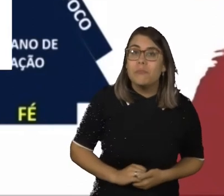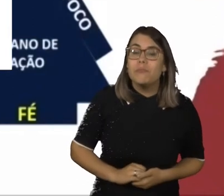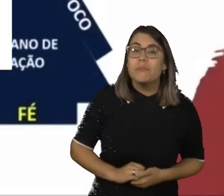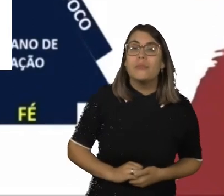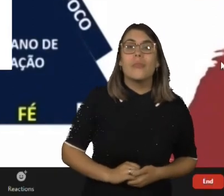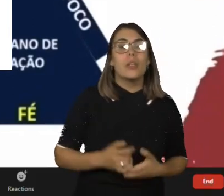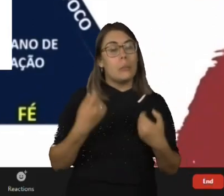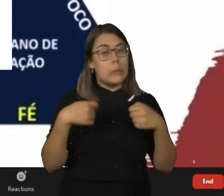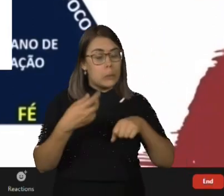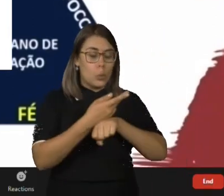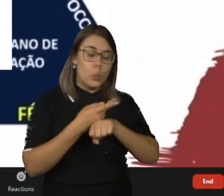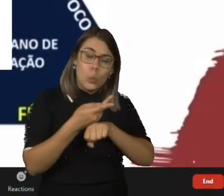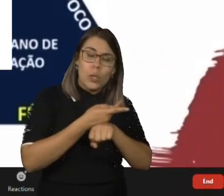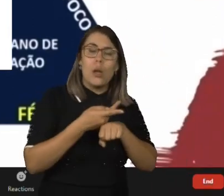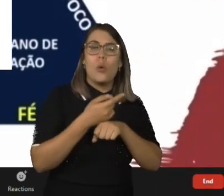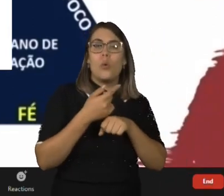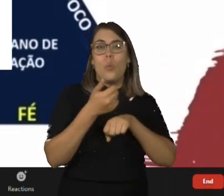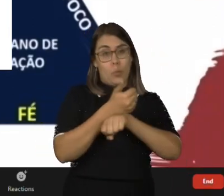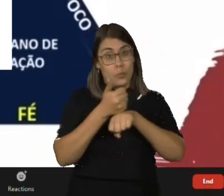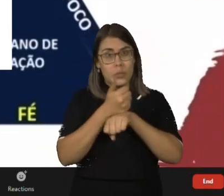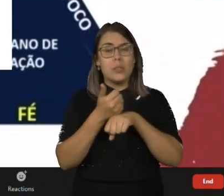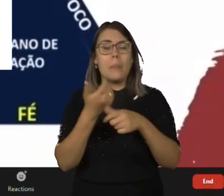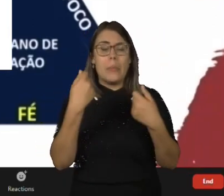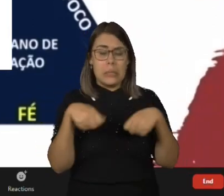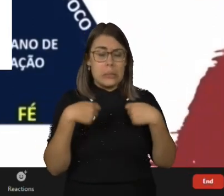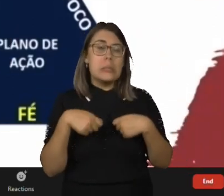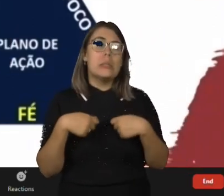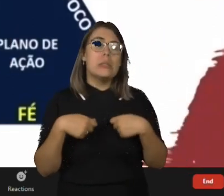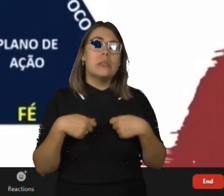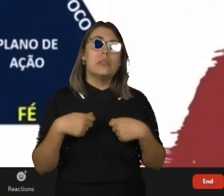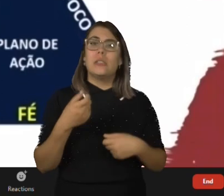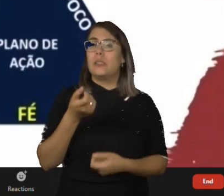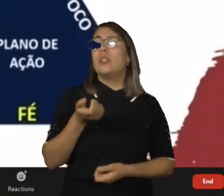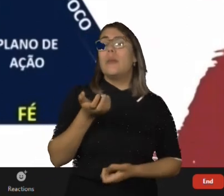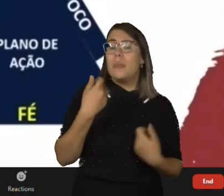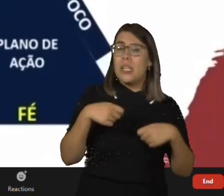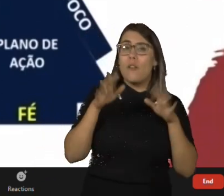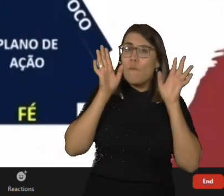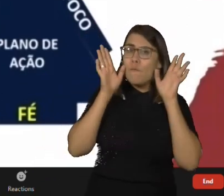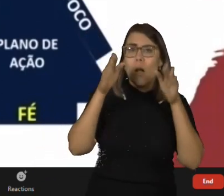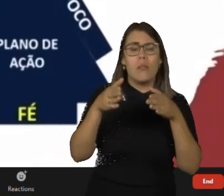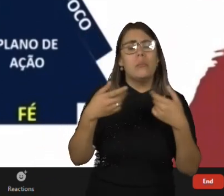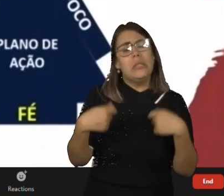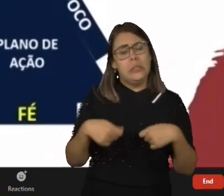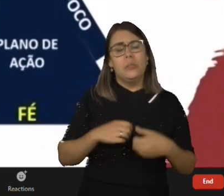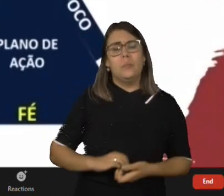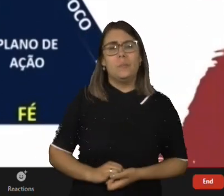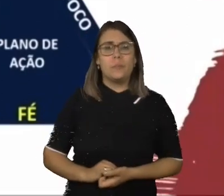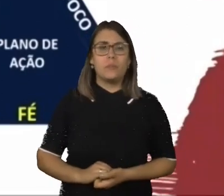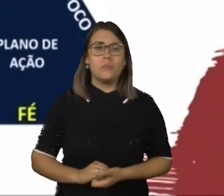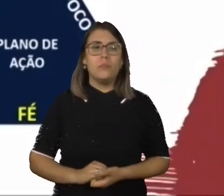Você vai ter que procurar um profissional, vai ter que fazer exames, vai ter que ter uma nutricionista do seu lado. Você tem que ter uma forma de fazer isso tudo.